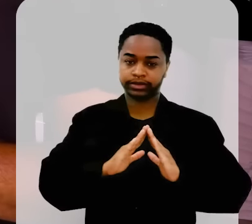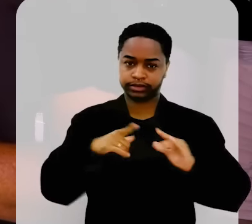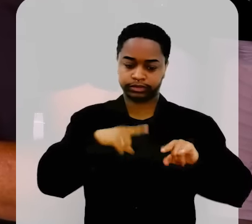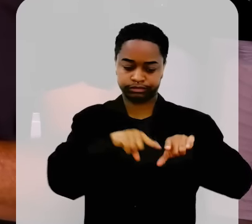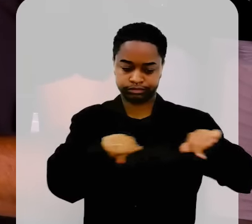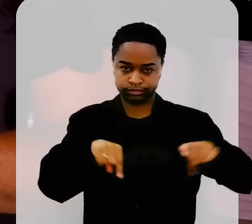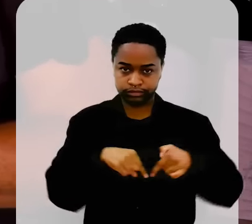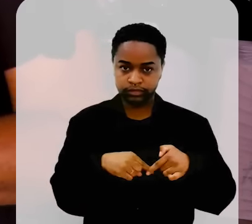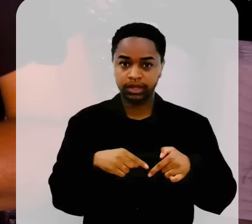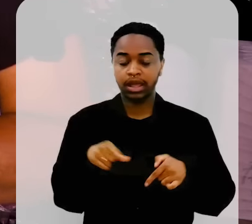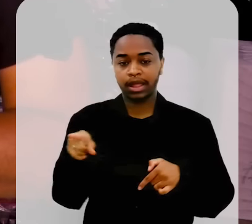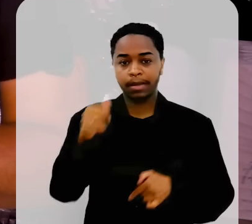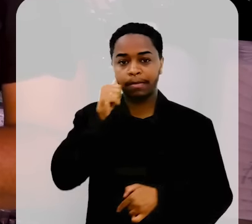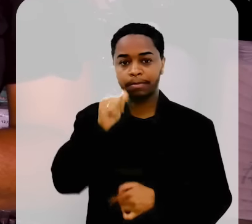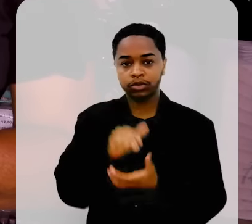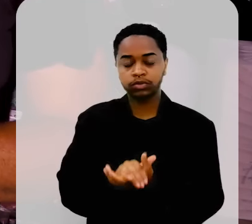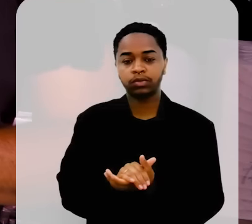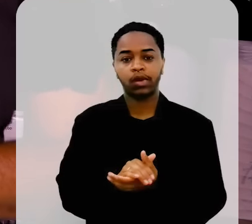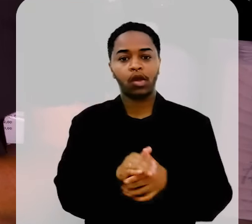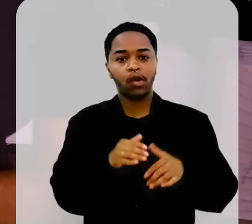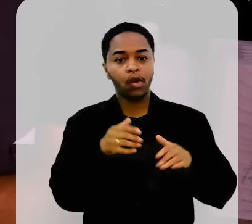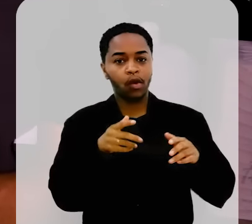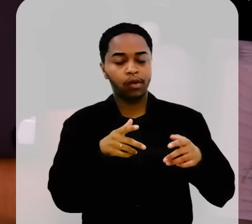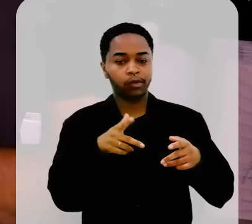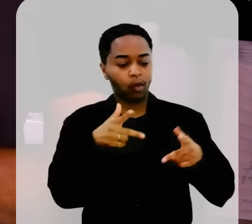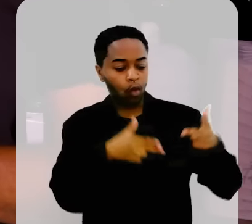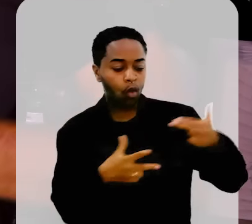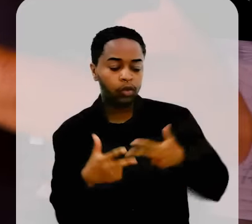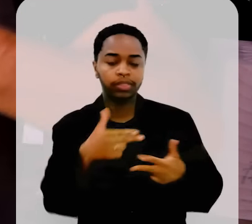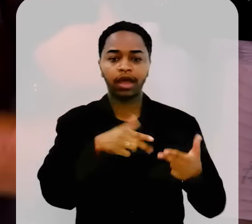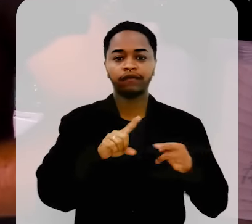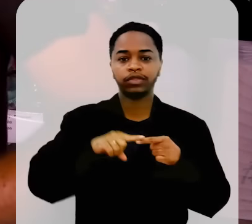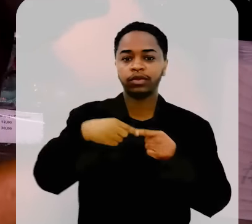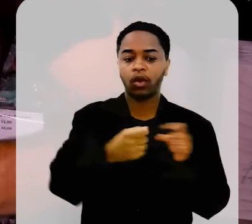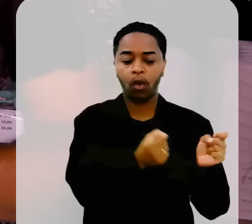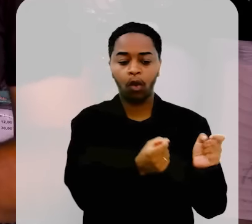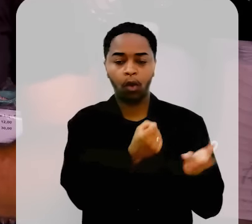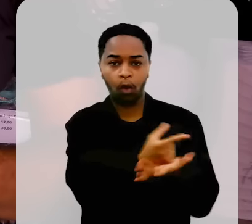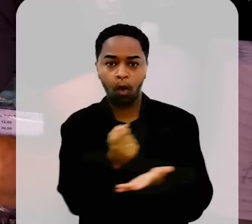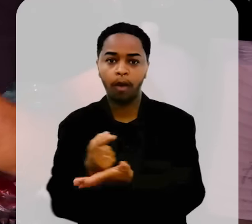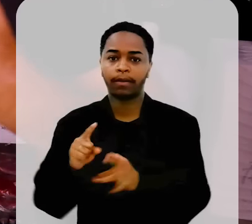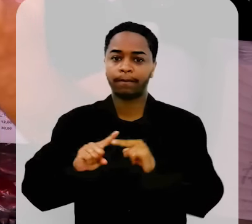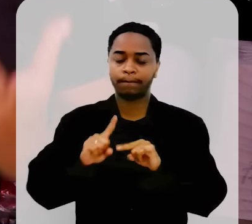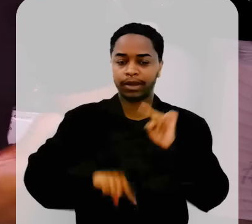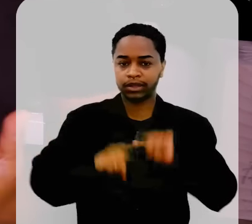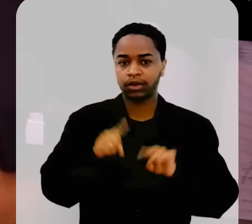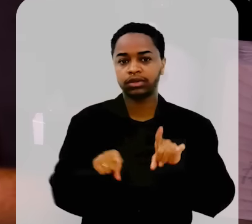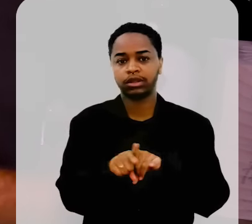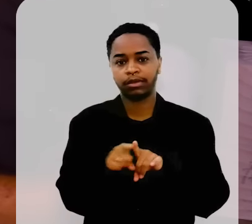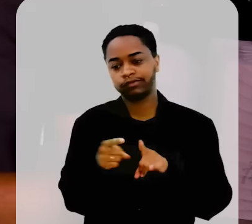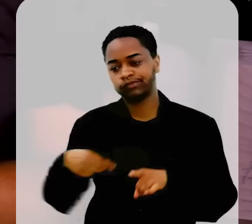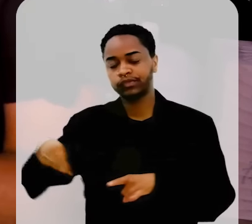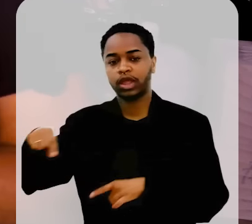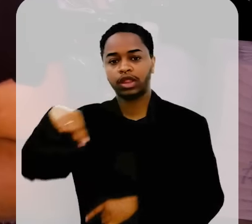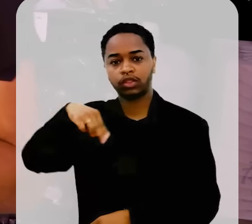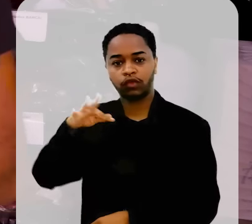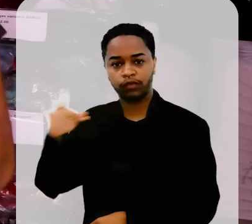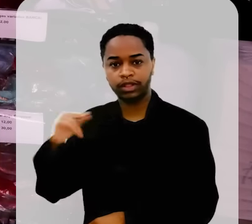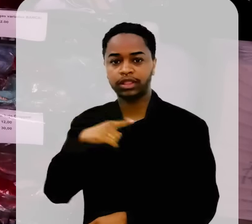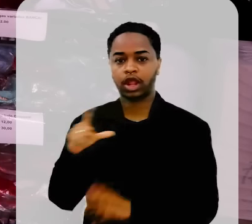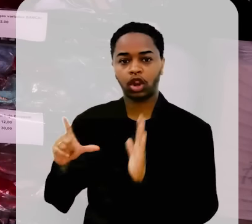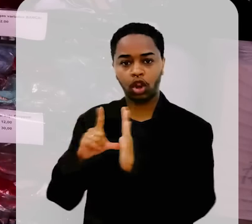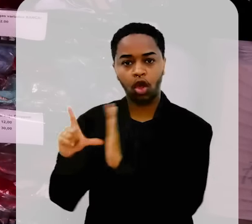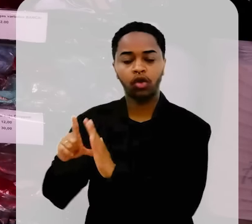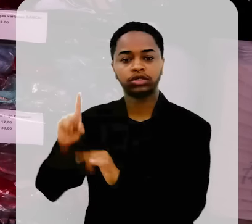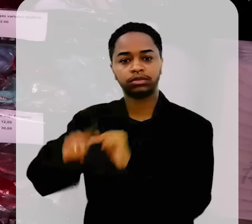Aí ela cortava, saía para comprar, ia para Friburgo, onde tinha as lojas de material de construção,